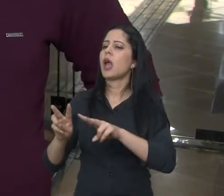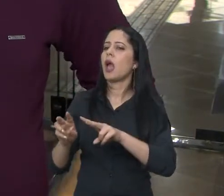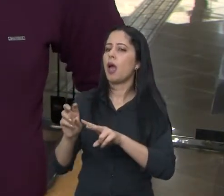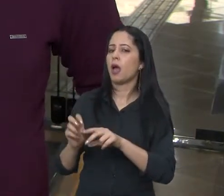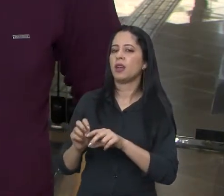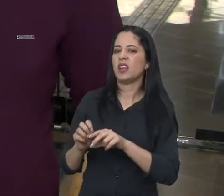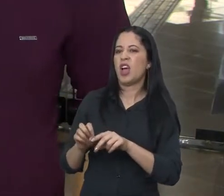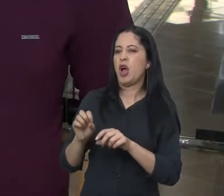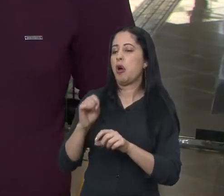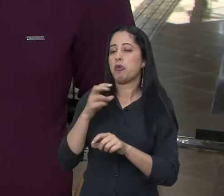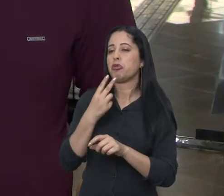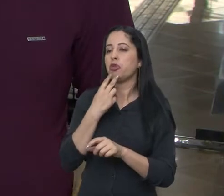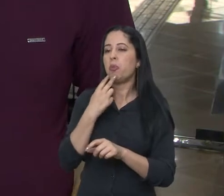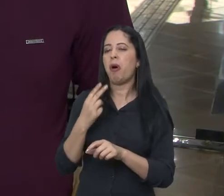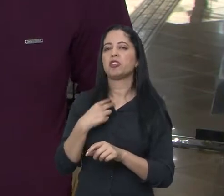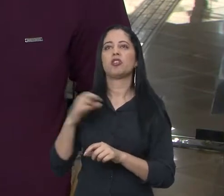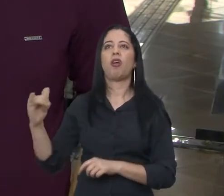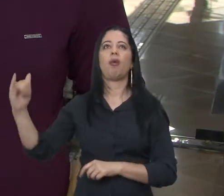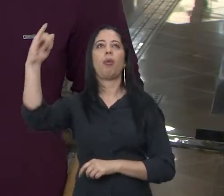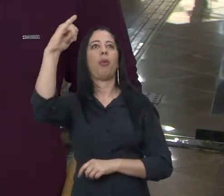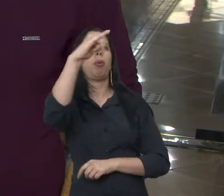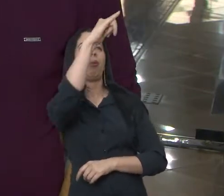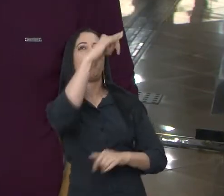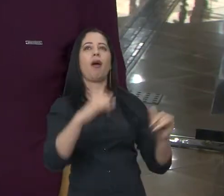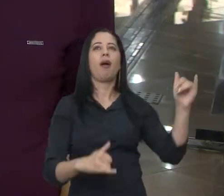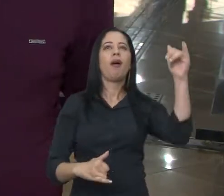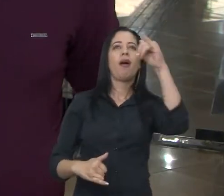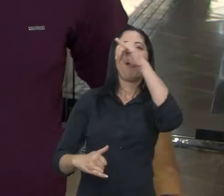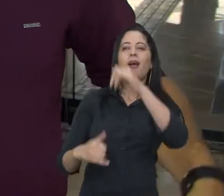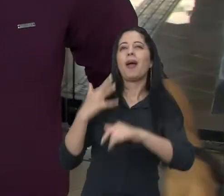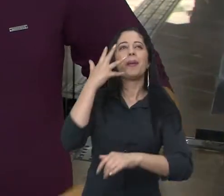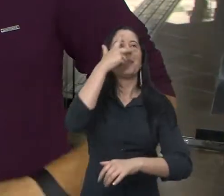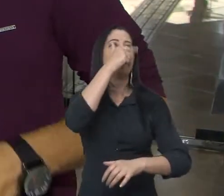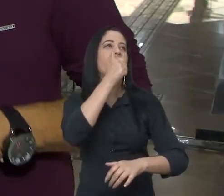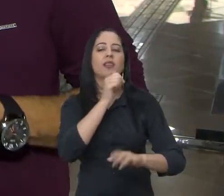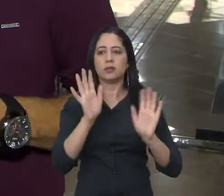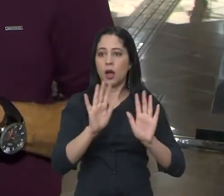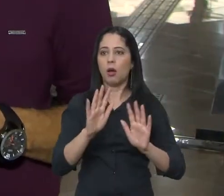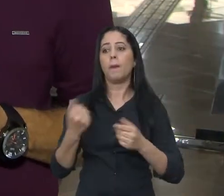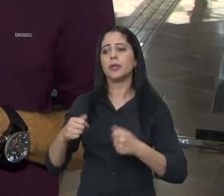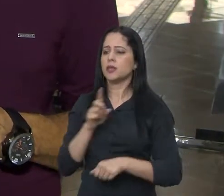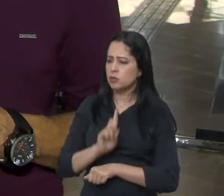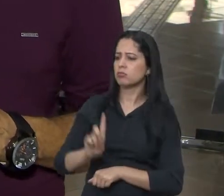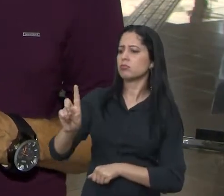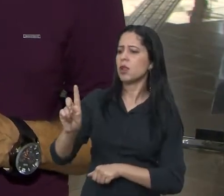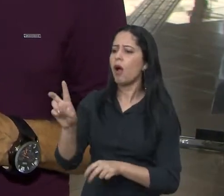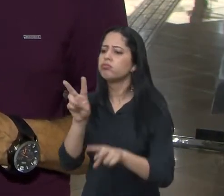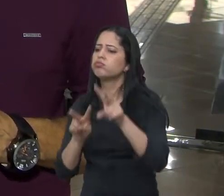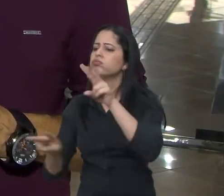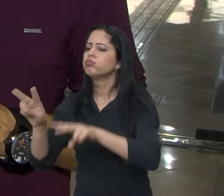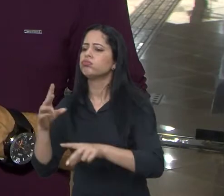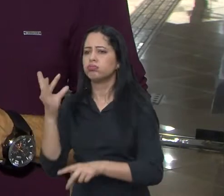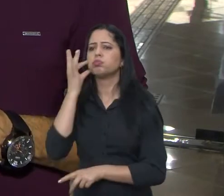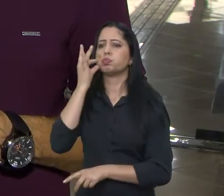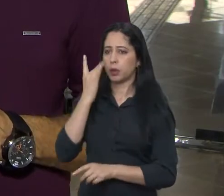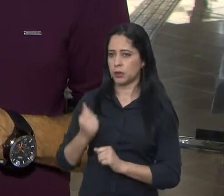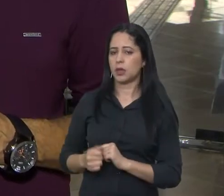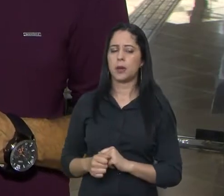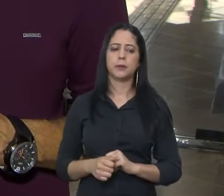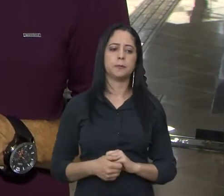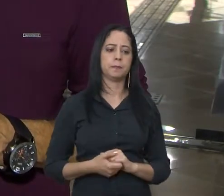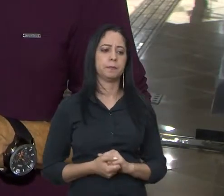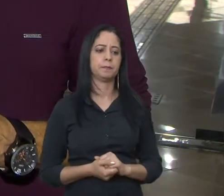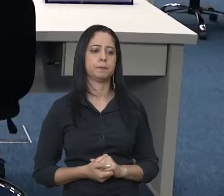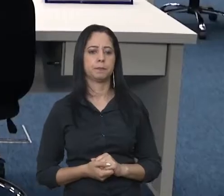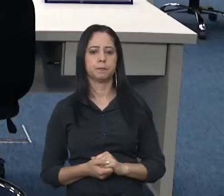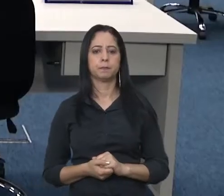para ver como é que está indo. Vamos fiscalizar também, não vamos ficar aqui só olhando o avião descer e subir. Vamos ter esse trabalho de fiscalizar para andar tudo